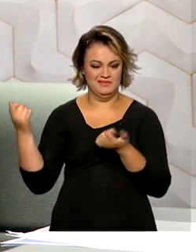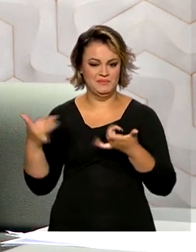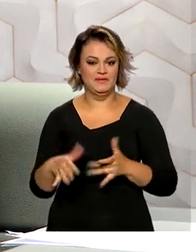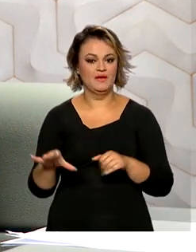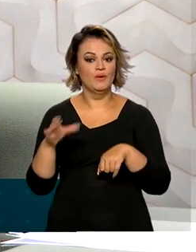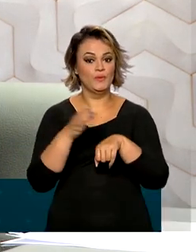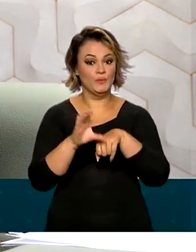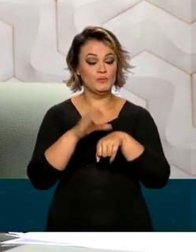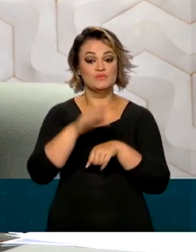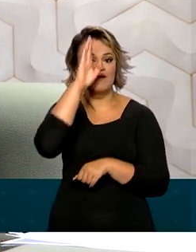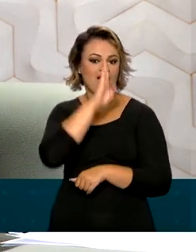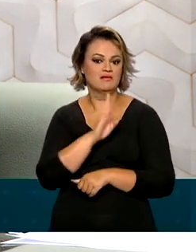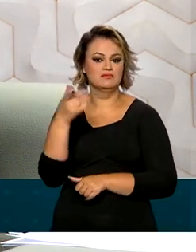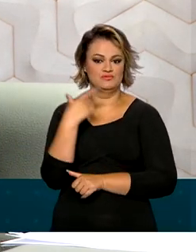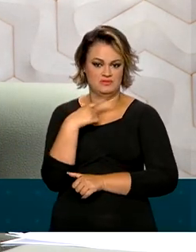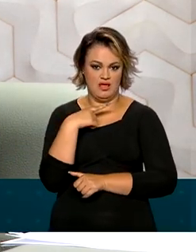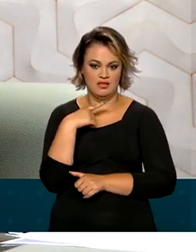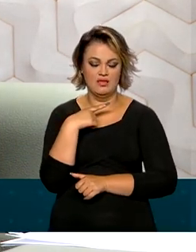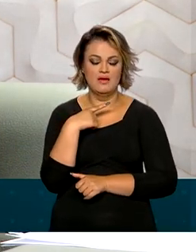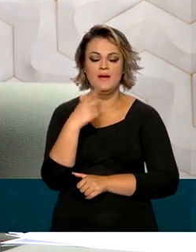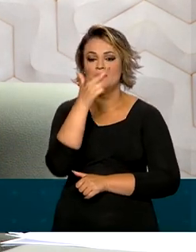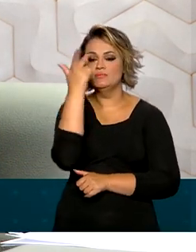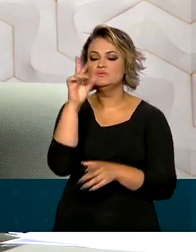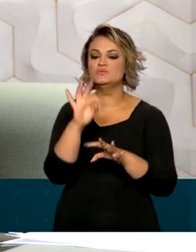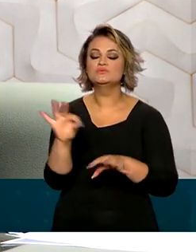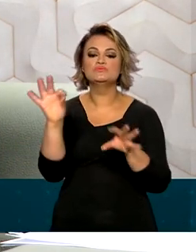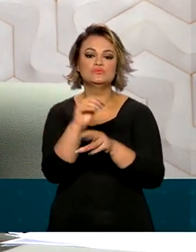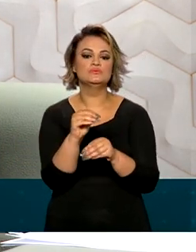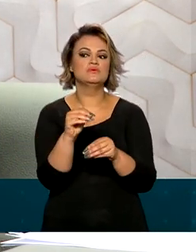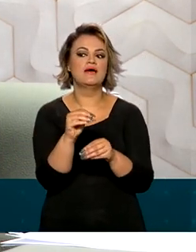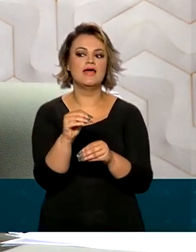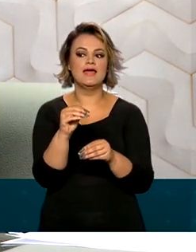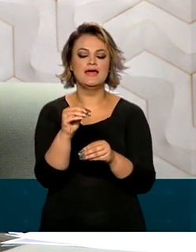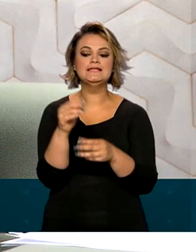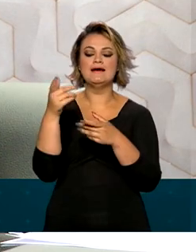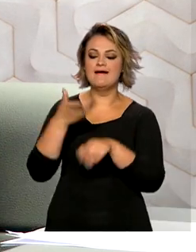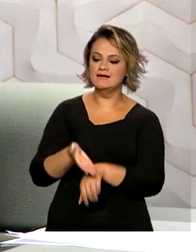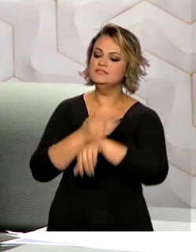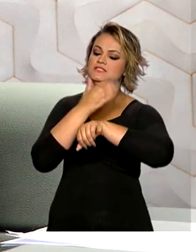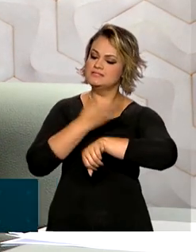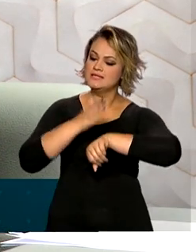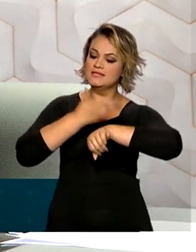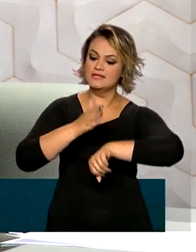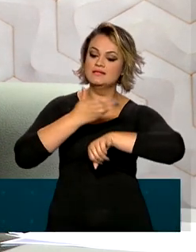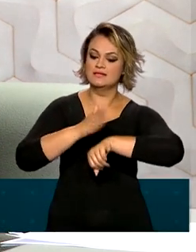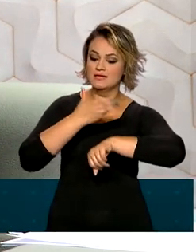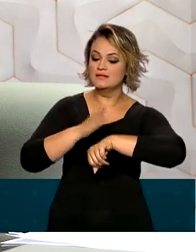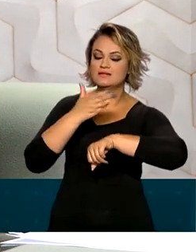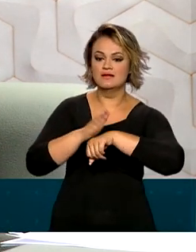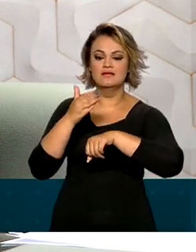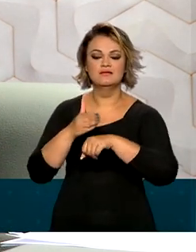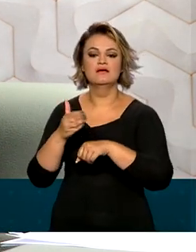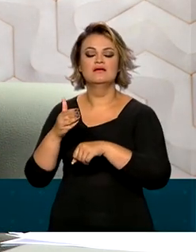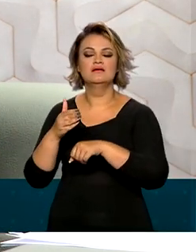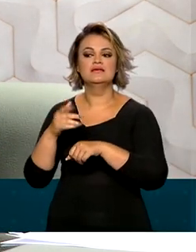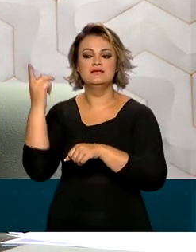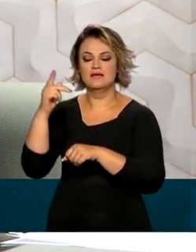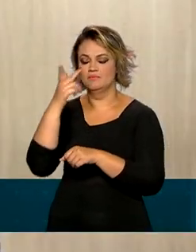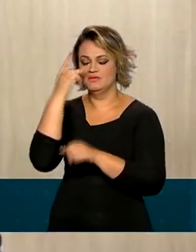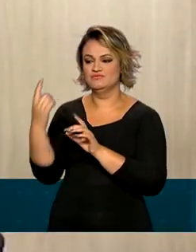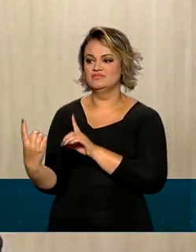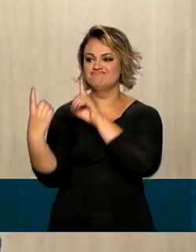disponibilizados gratuitamente, todo mundo está sendo bem treinado para recepcionar os agricultores